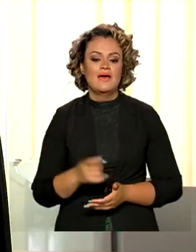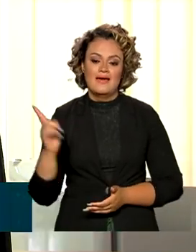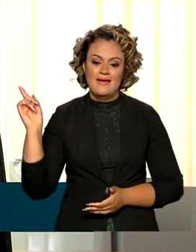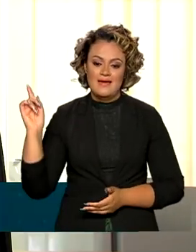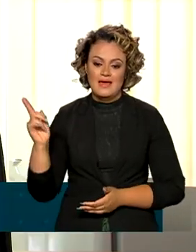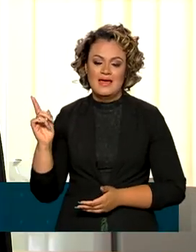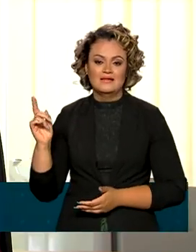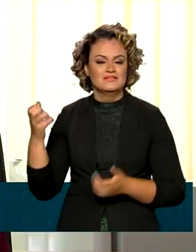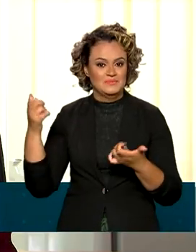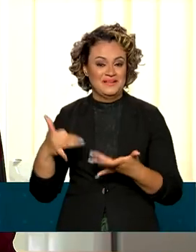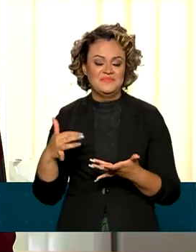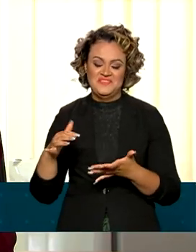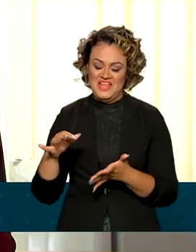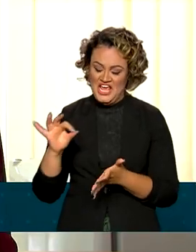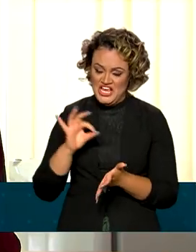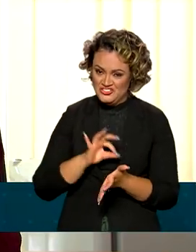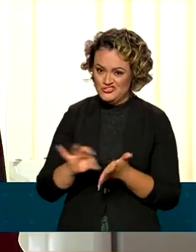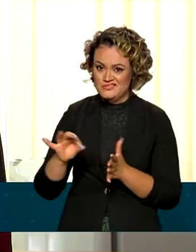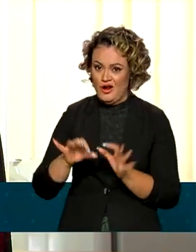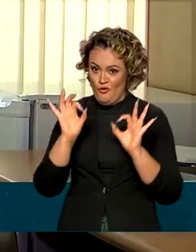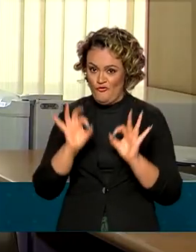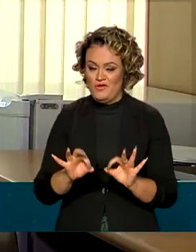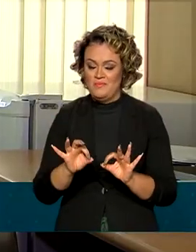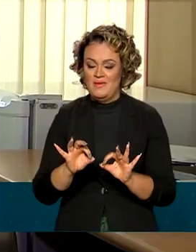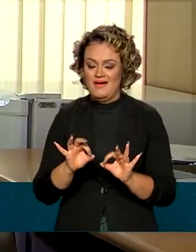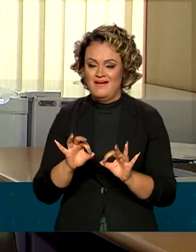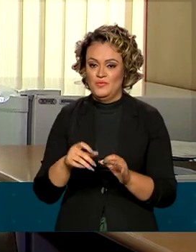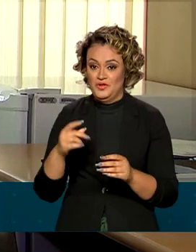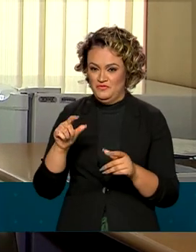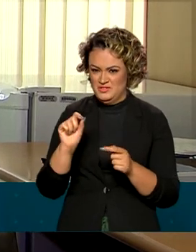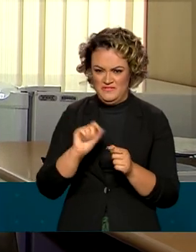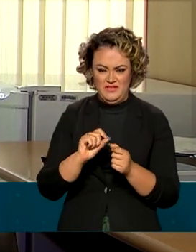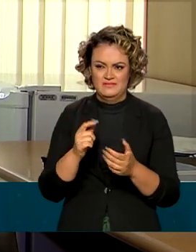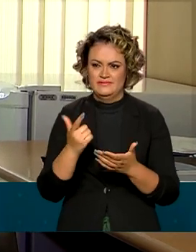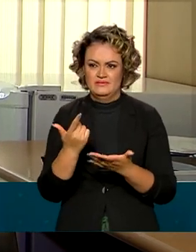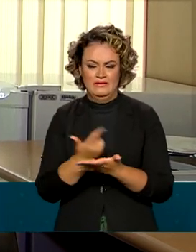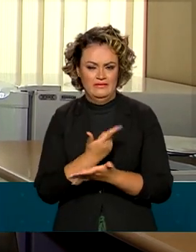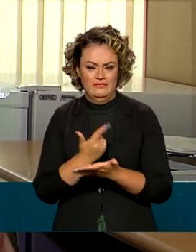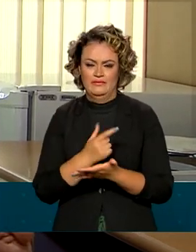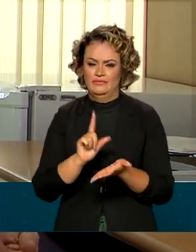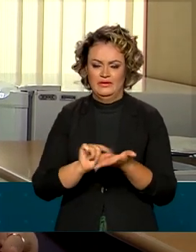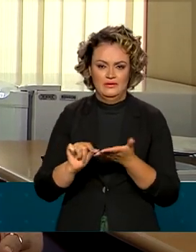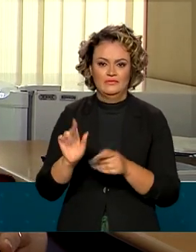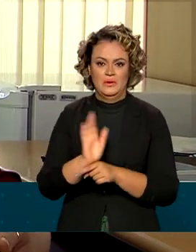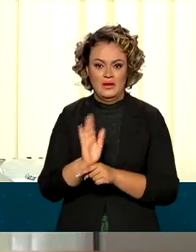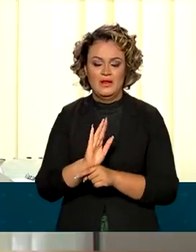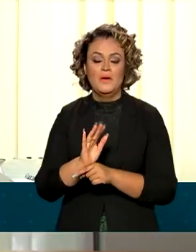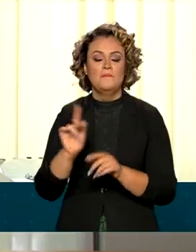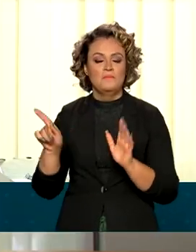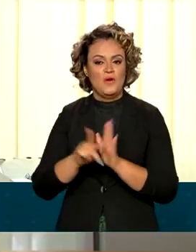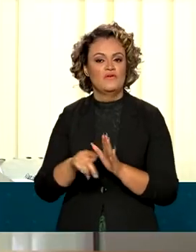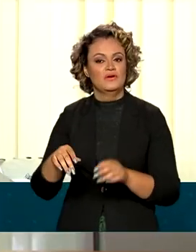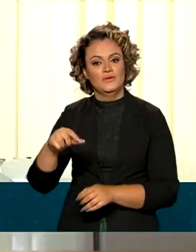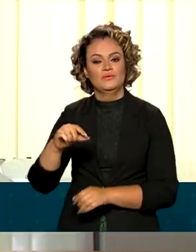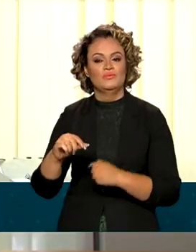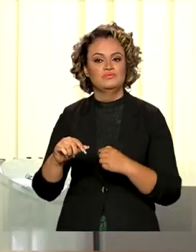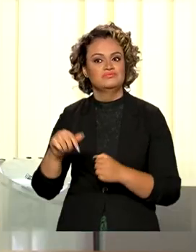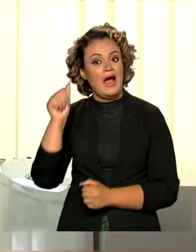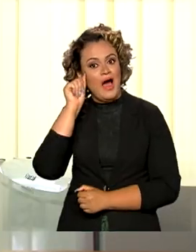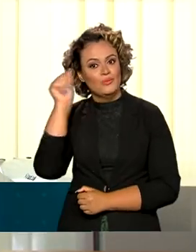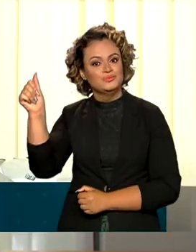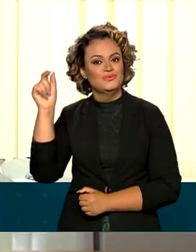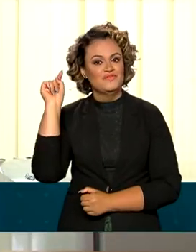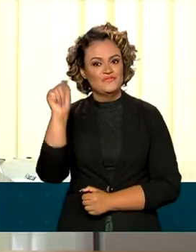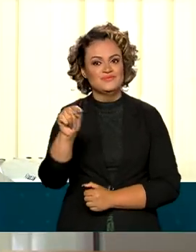Registrar a obra garante que a criação intelectual estará protegida pelos direitos autorais. Você consegue, por meio de um